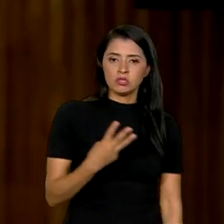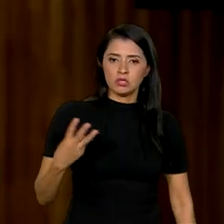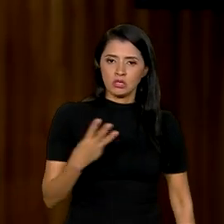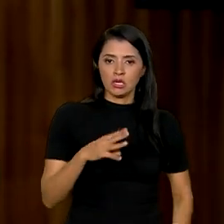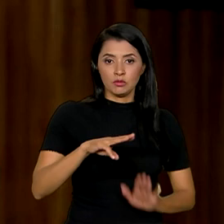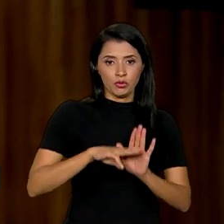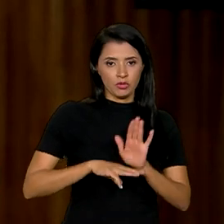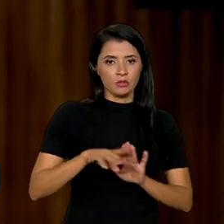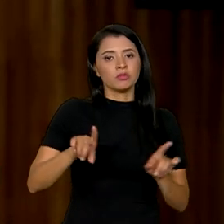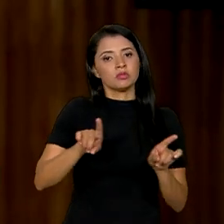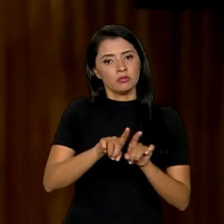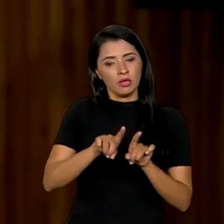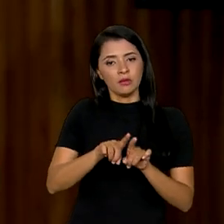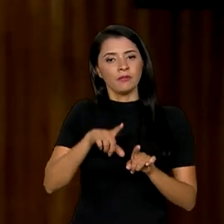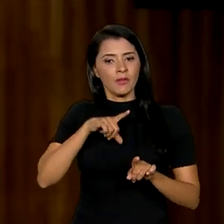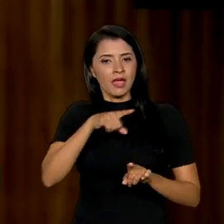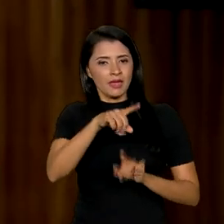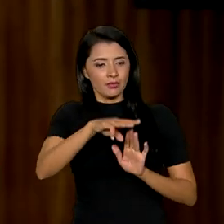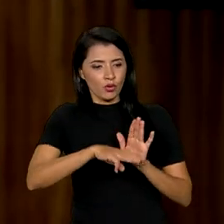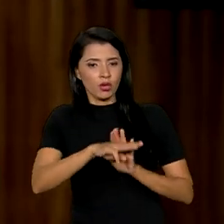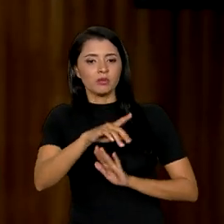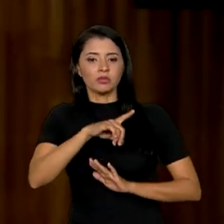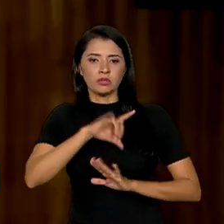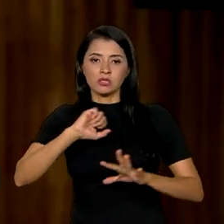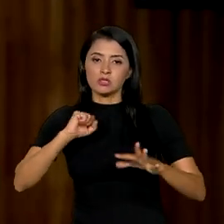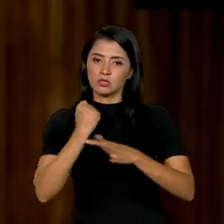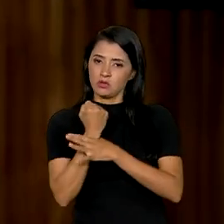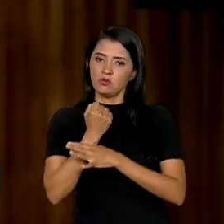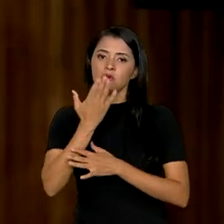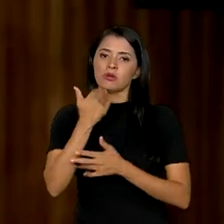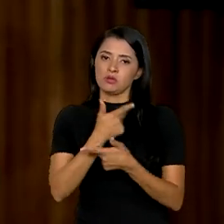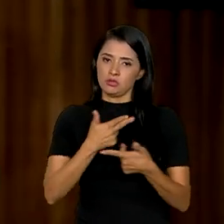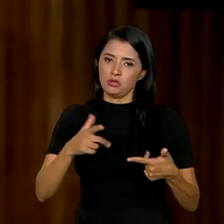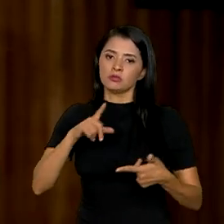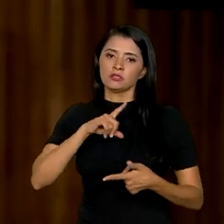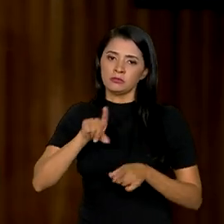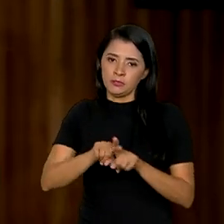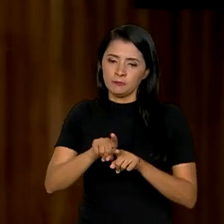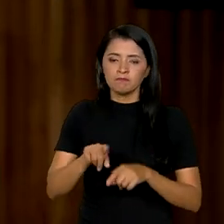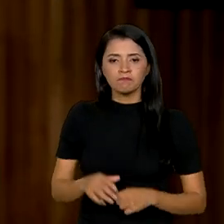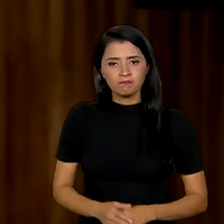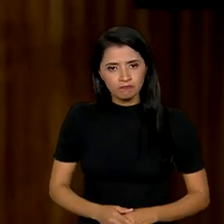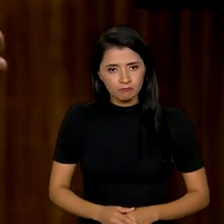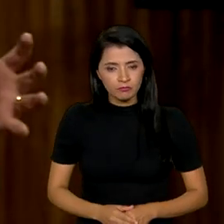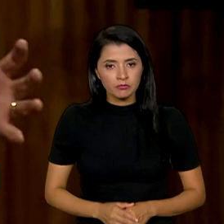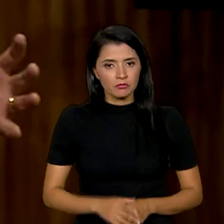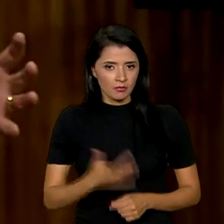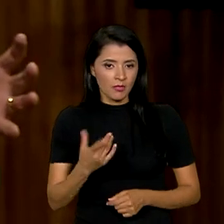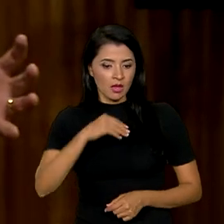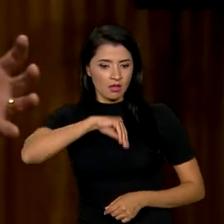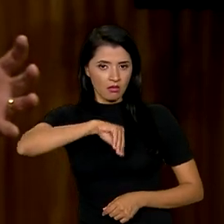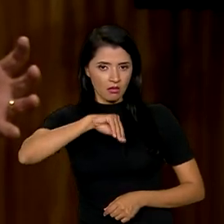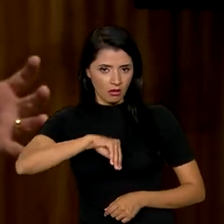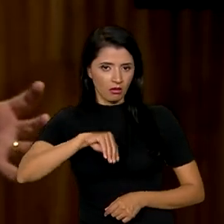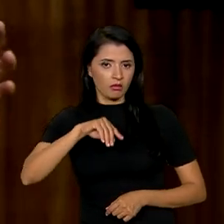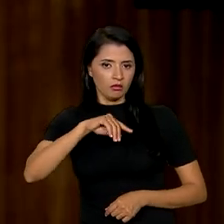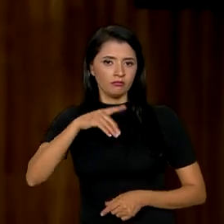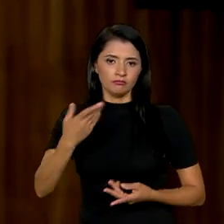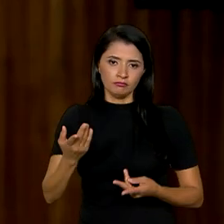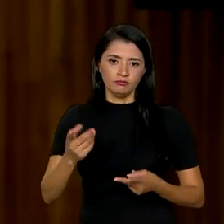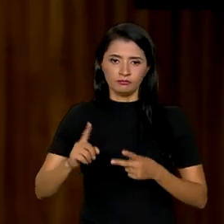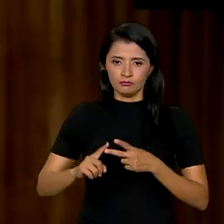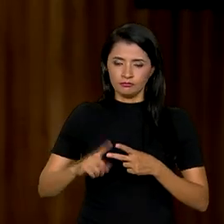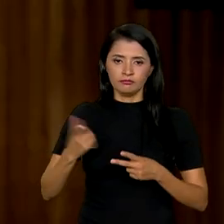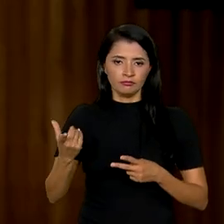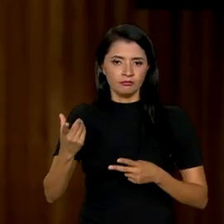programas e entre eles está o de segurança alimentar. Além de renda, além